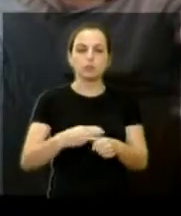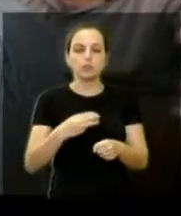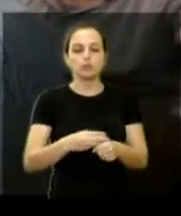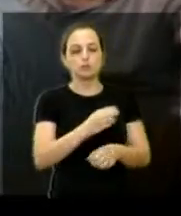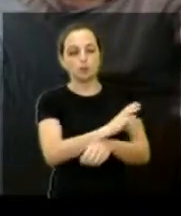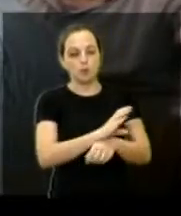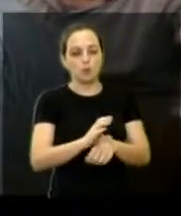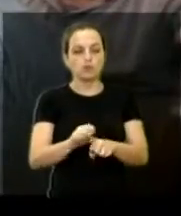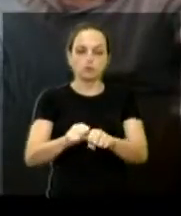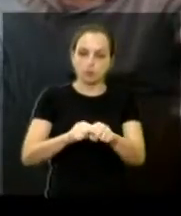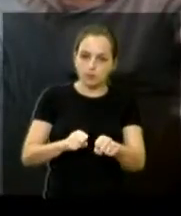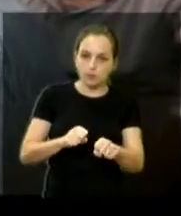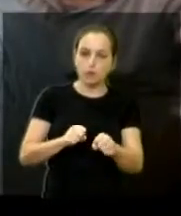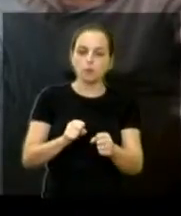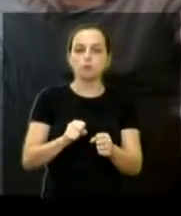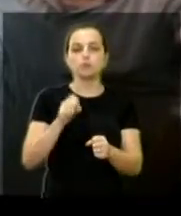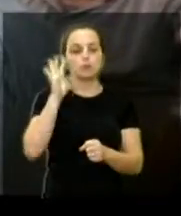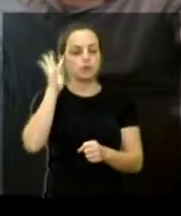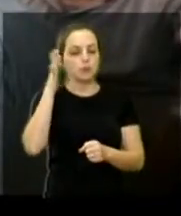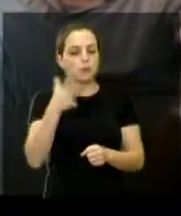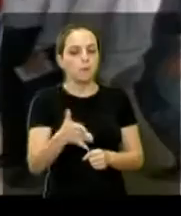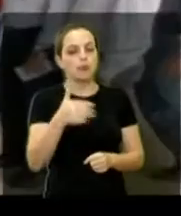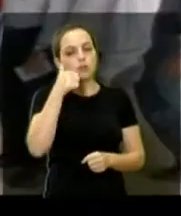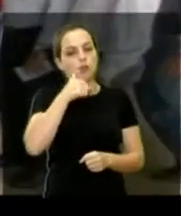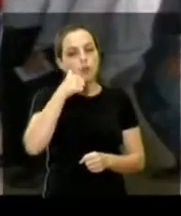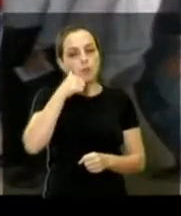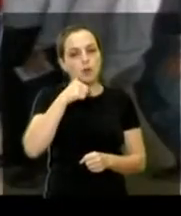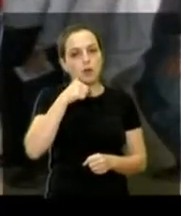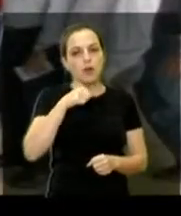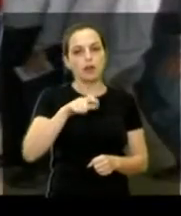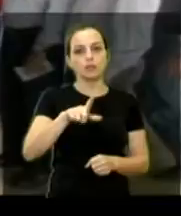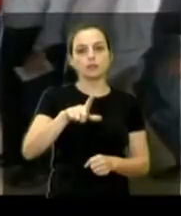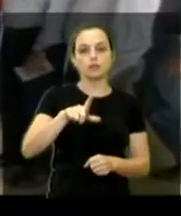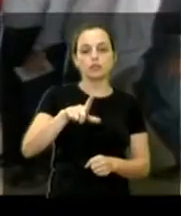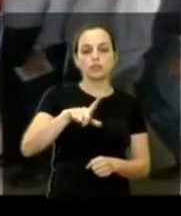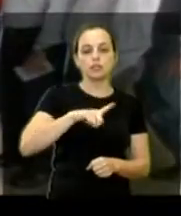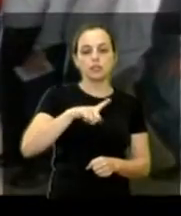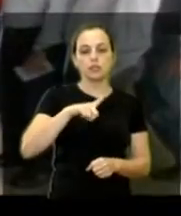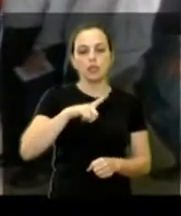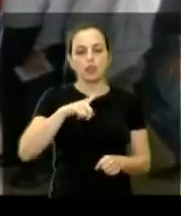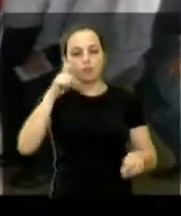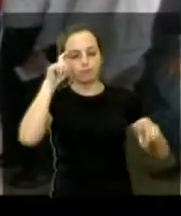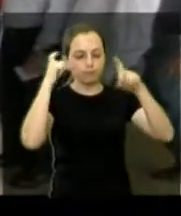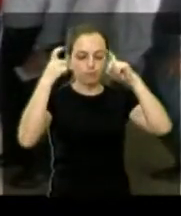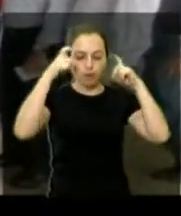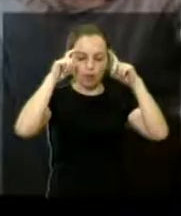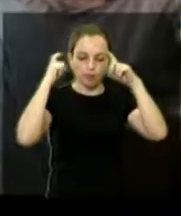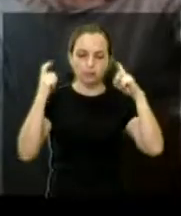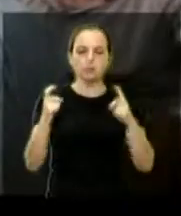profissionalização, principalmente para as mulheres vítimas de violência.